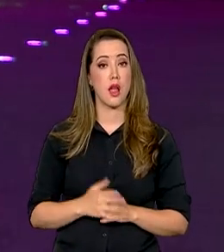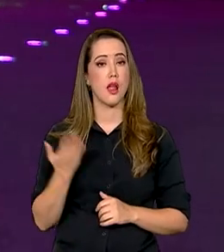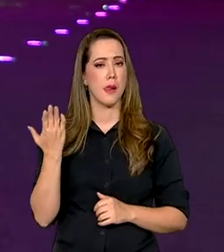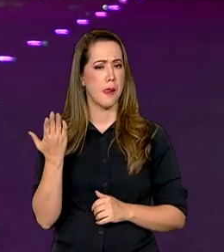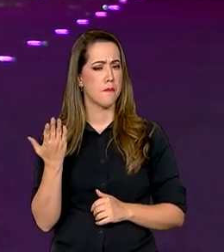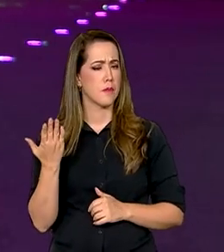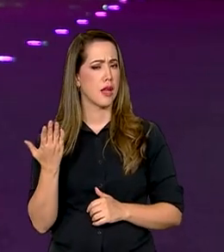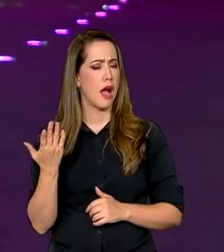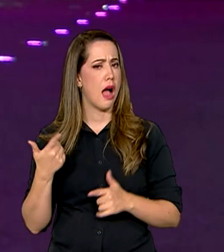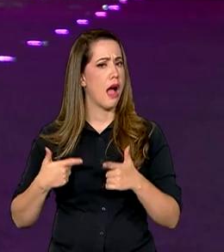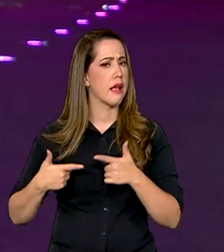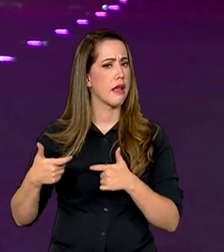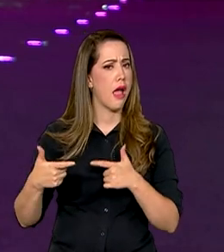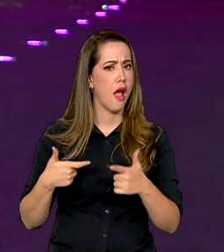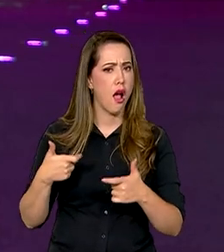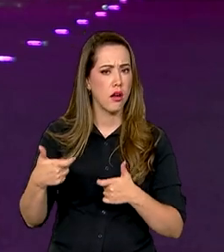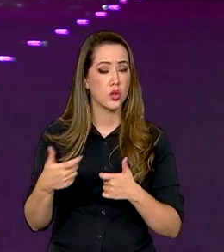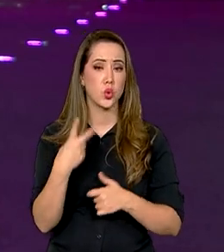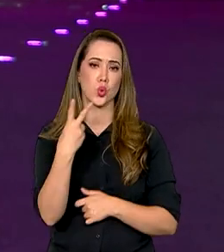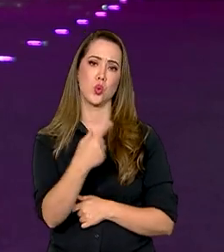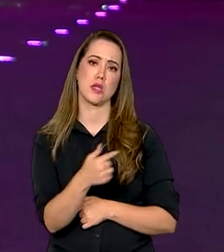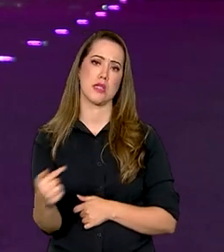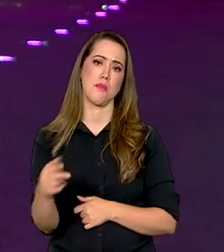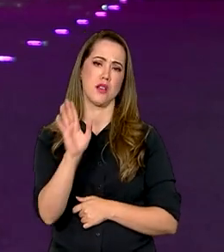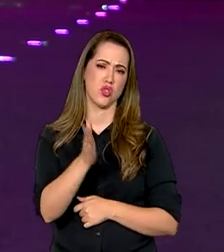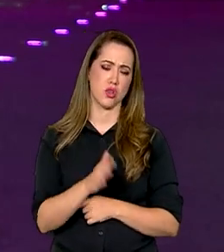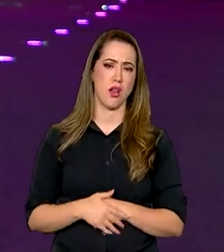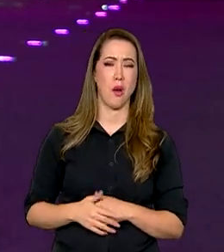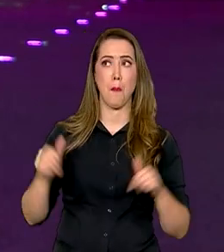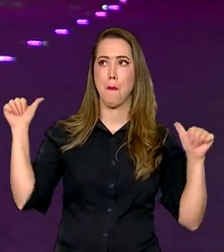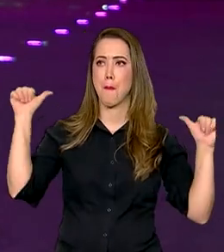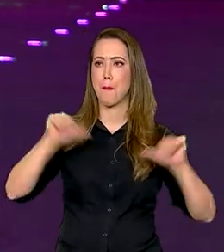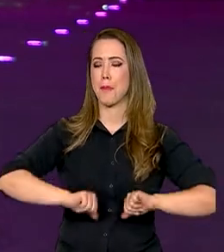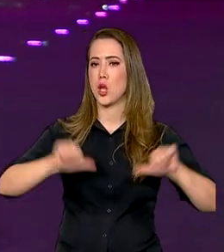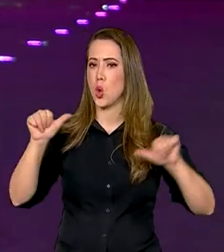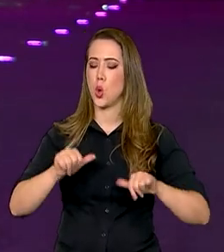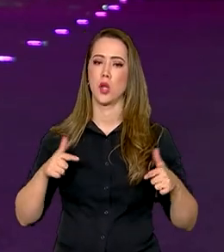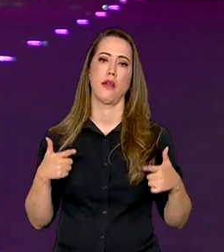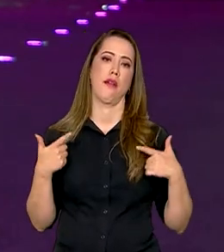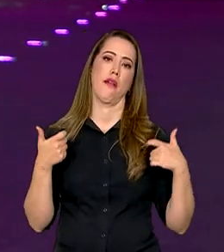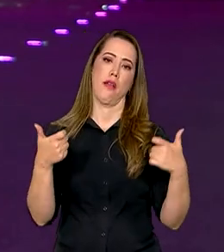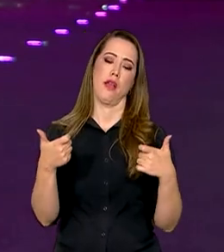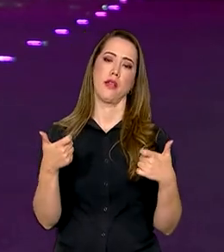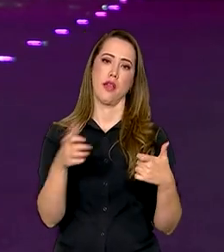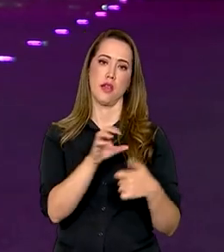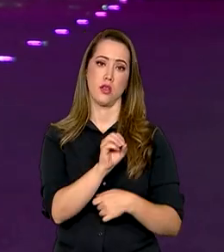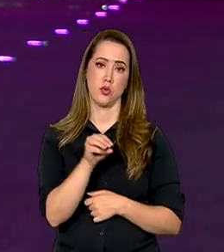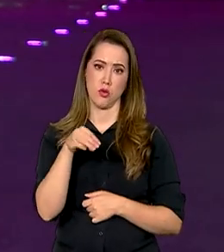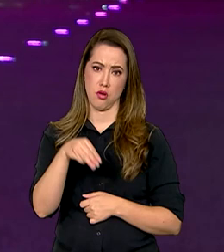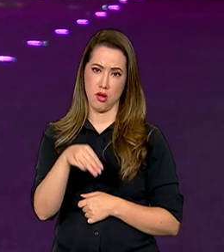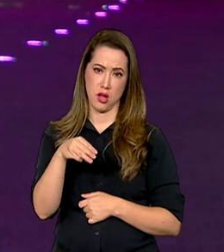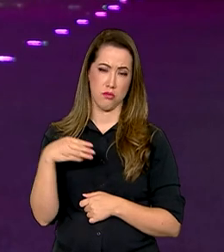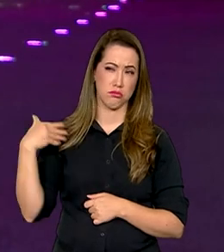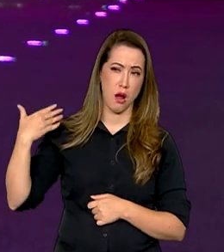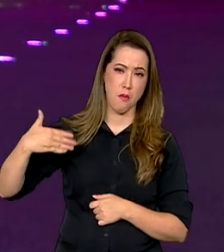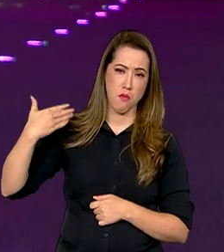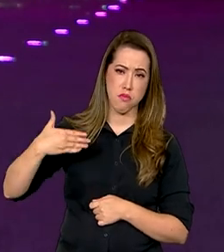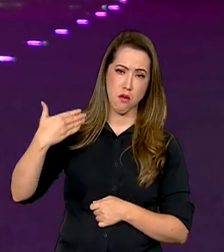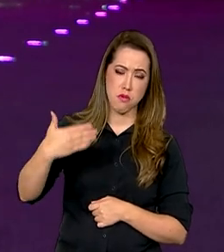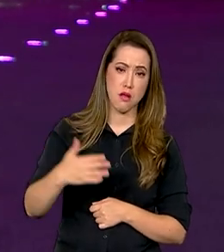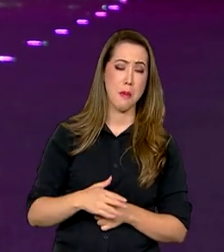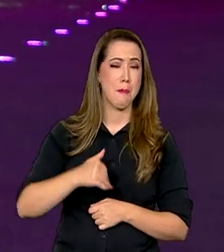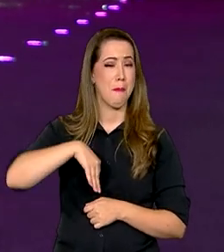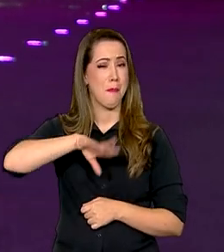duas semanas e já é considerada um dos piores conflitos do Oriente Médio nas últimas décadas. Mais de 5